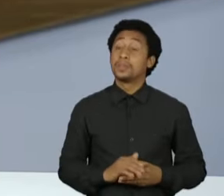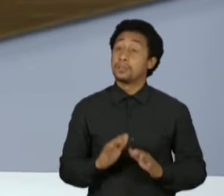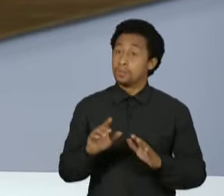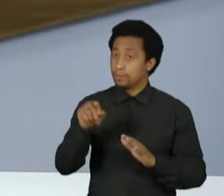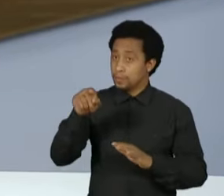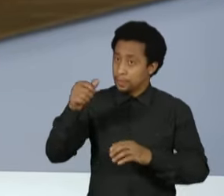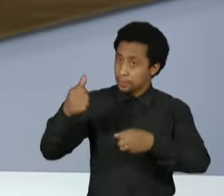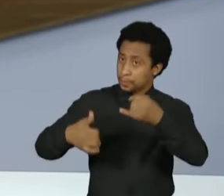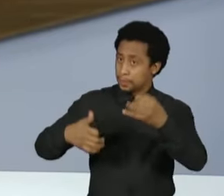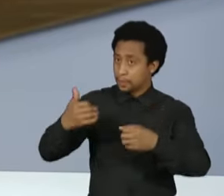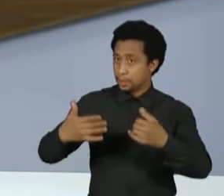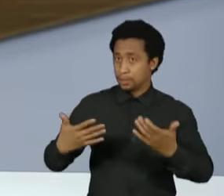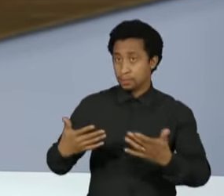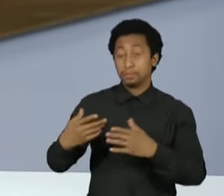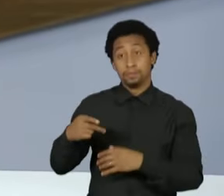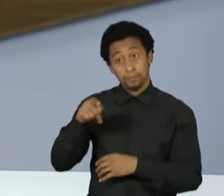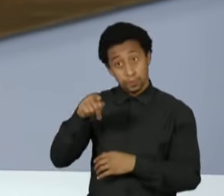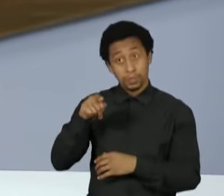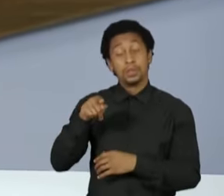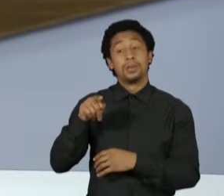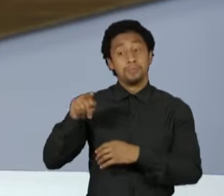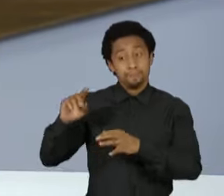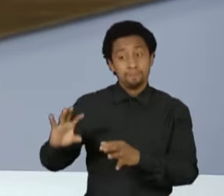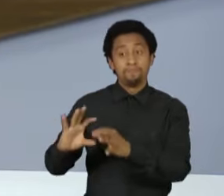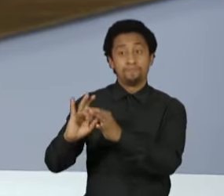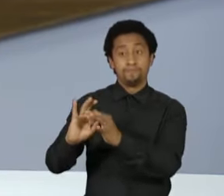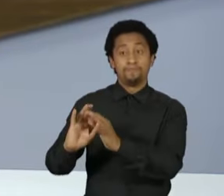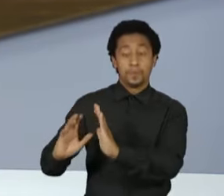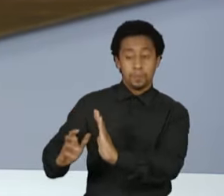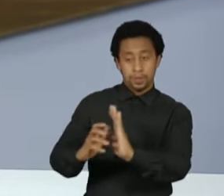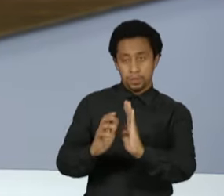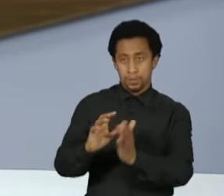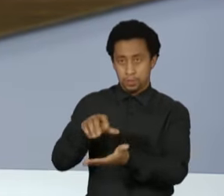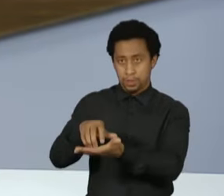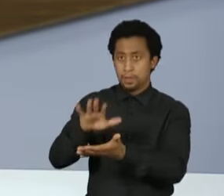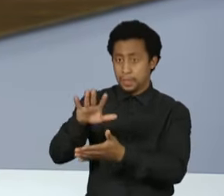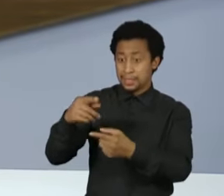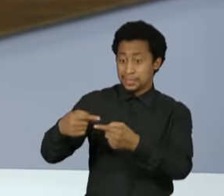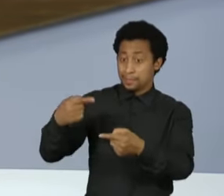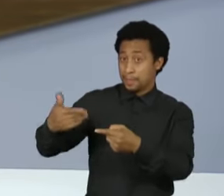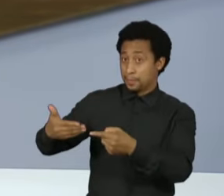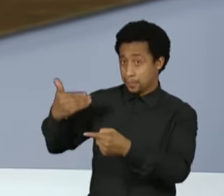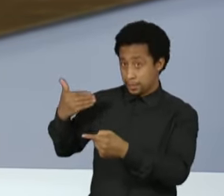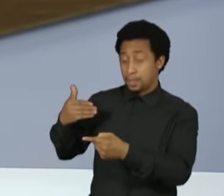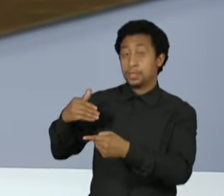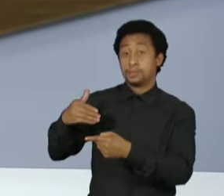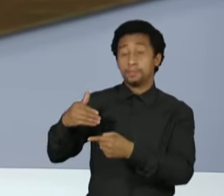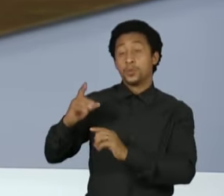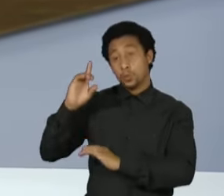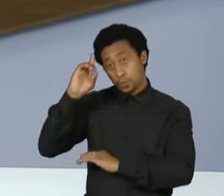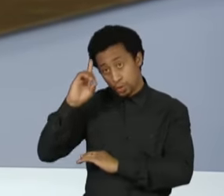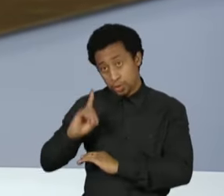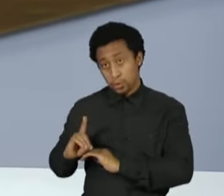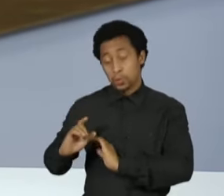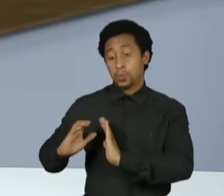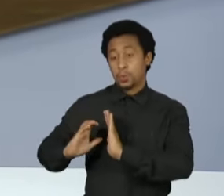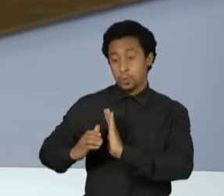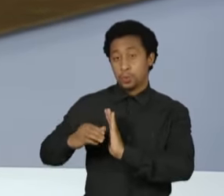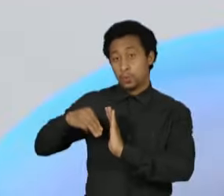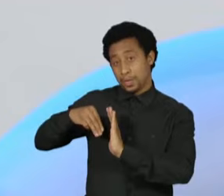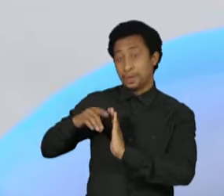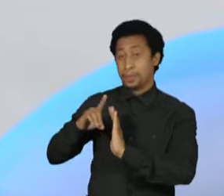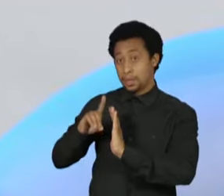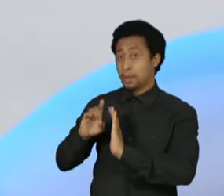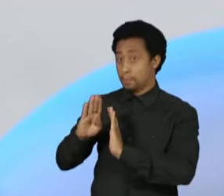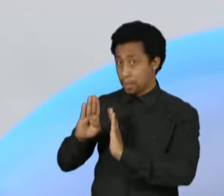candidatura é uma candidatura de centro, mas na semana passada o diretório do MDB no Rio anunciou o apoio à candidatura do ex-presidente